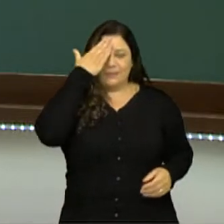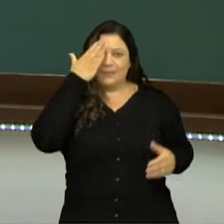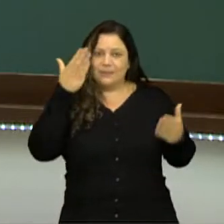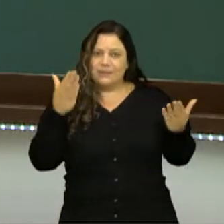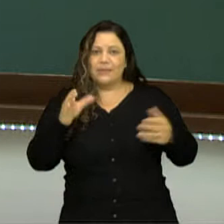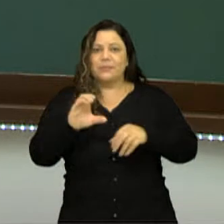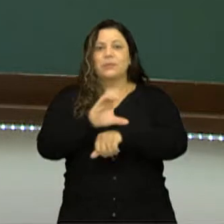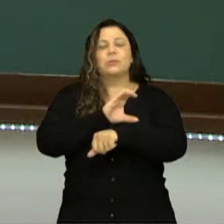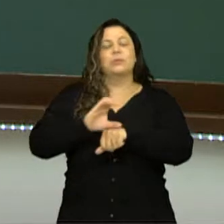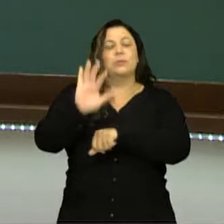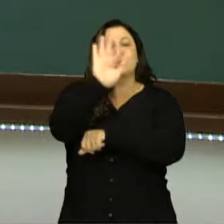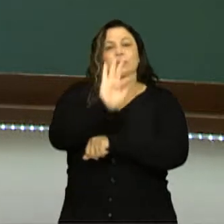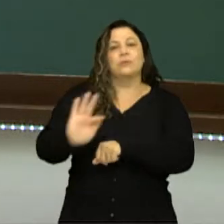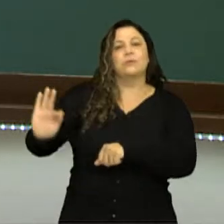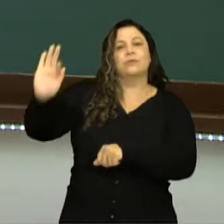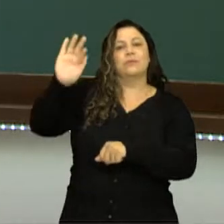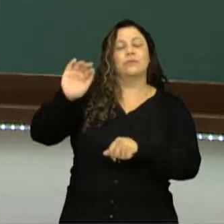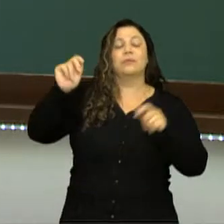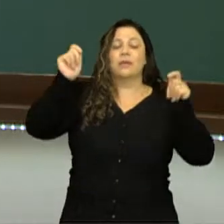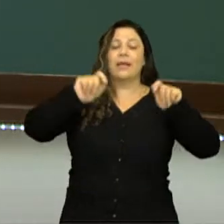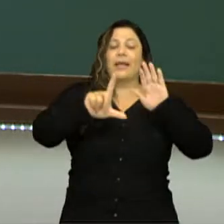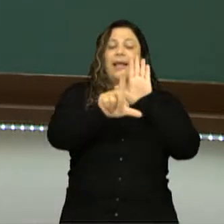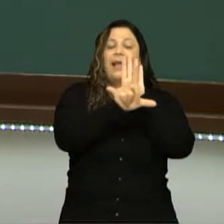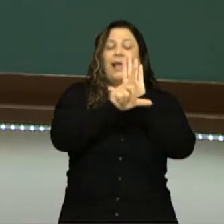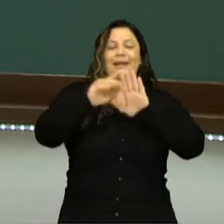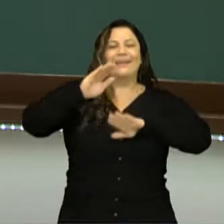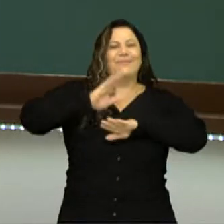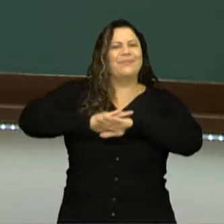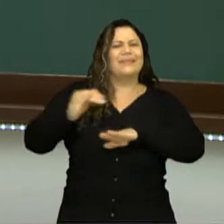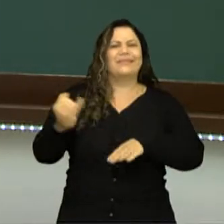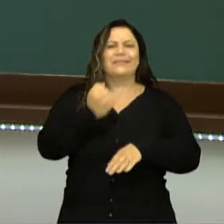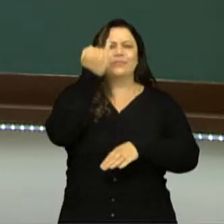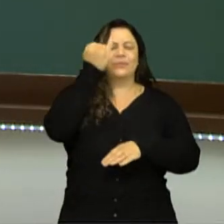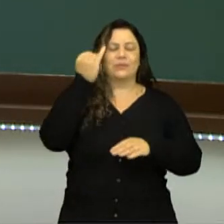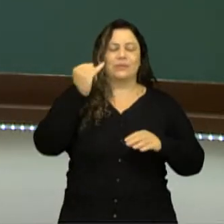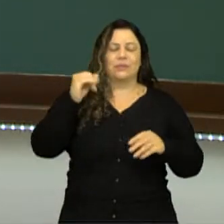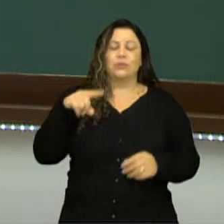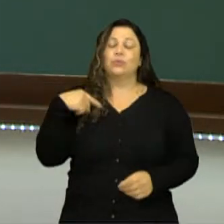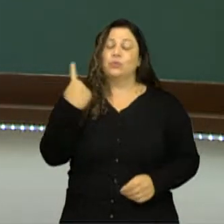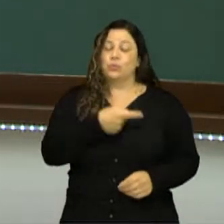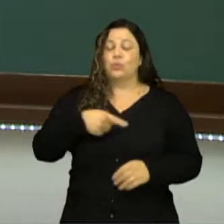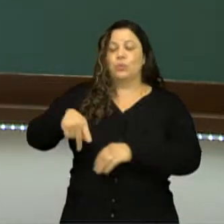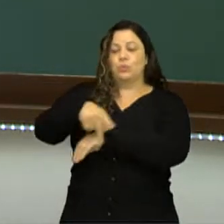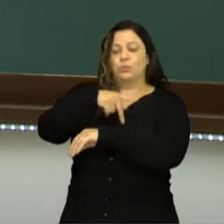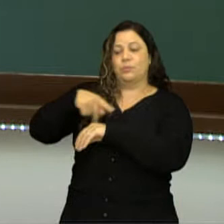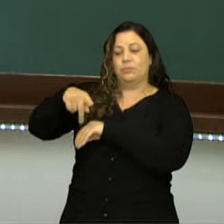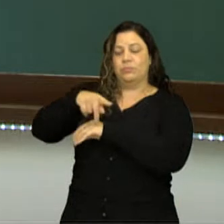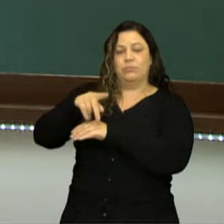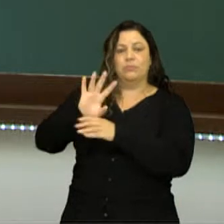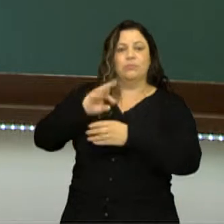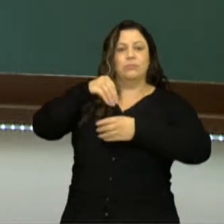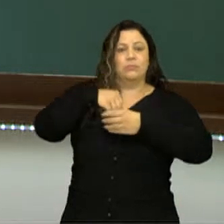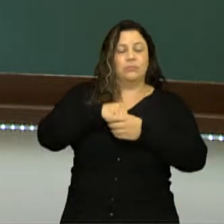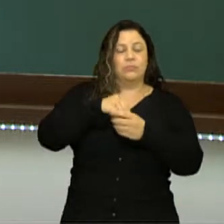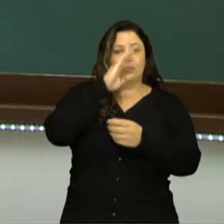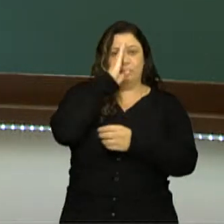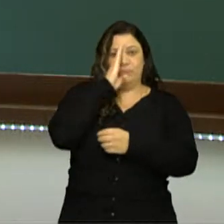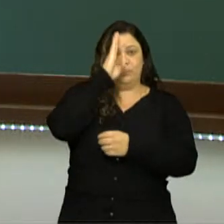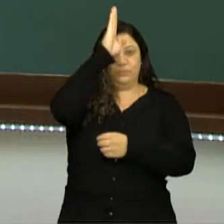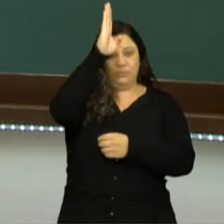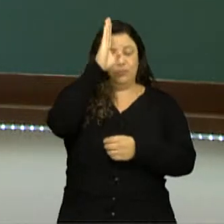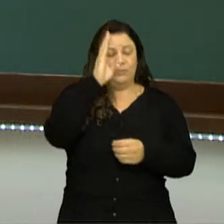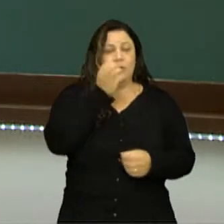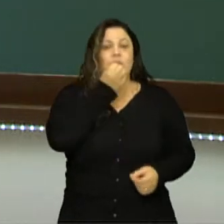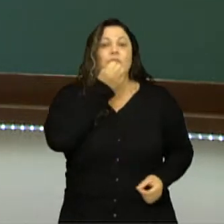Constituição Federal é a lei mais importante de nosso país. Nela constam os princípios norteadores para o